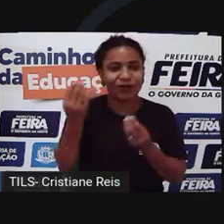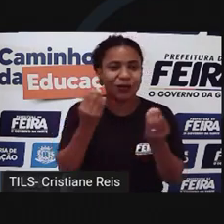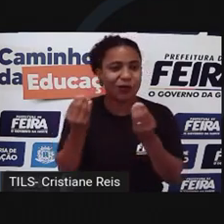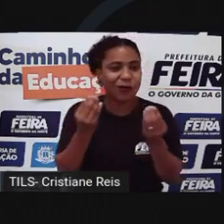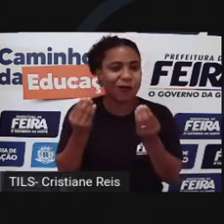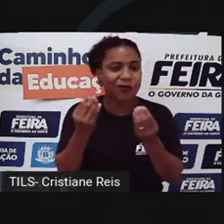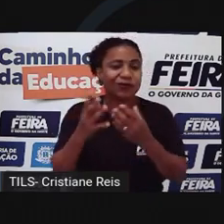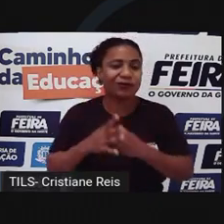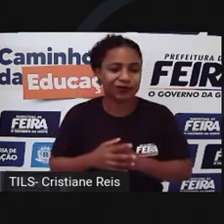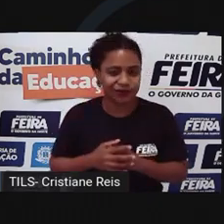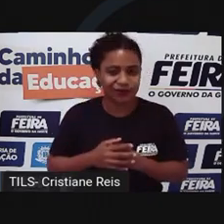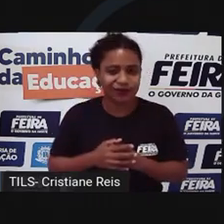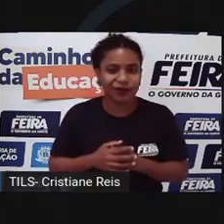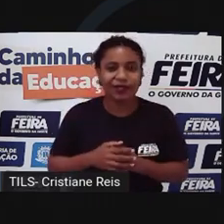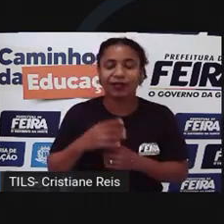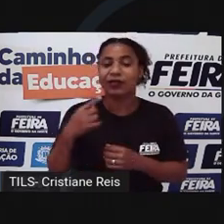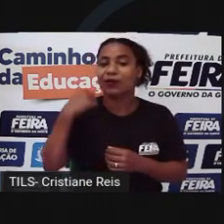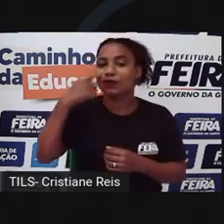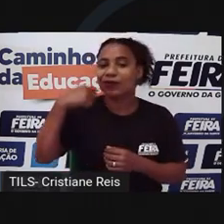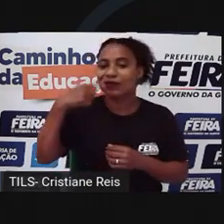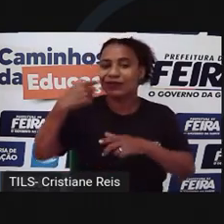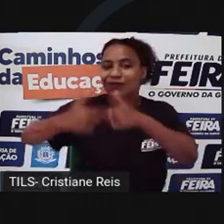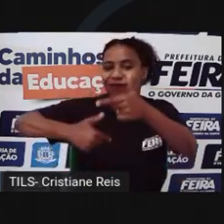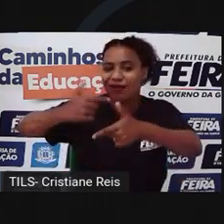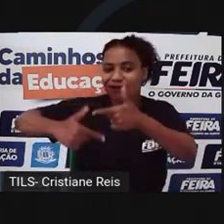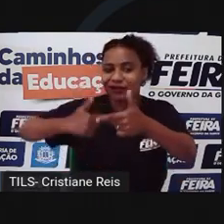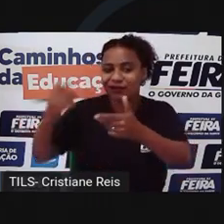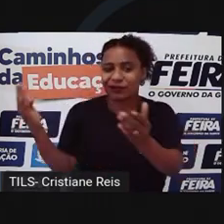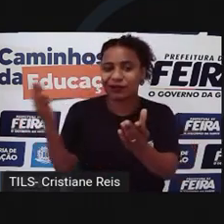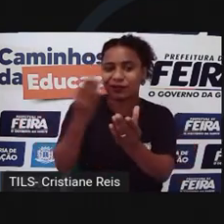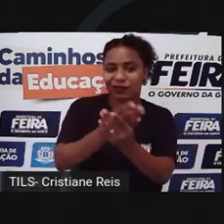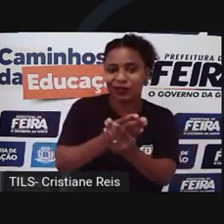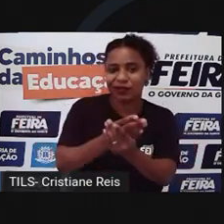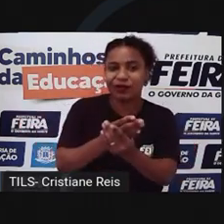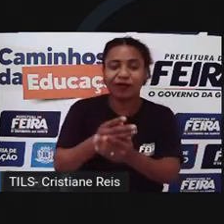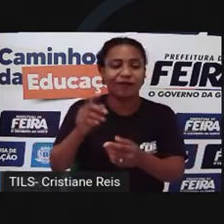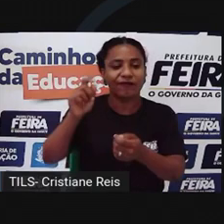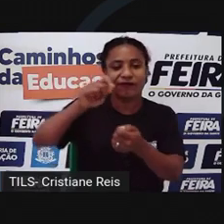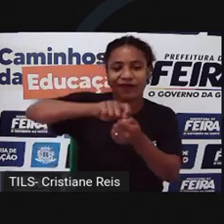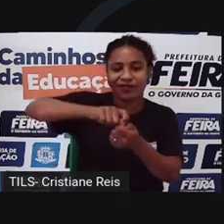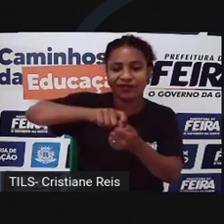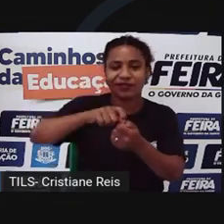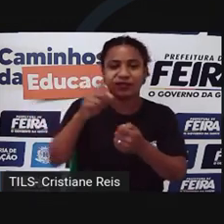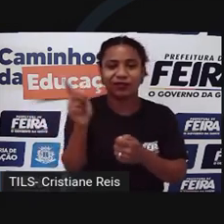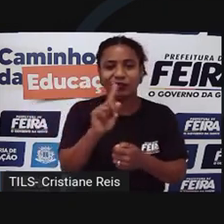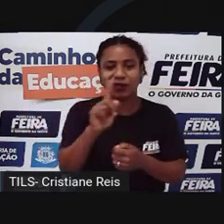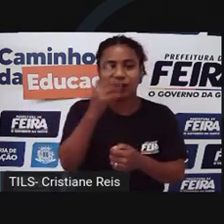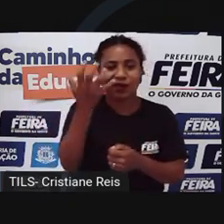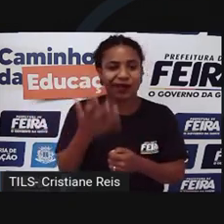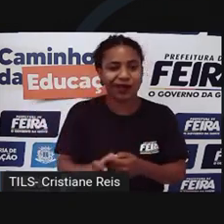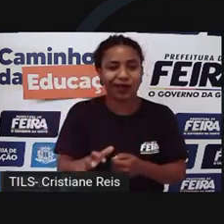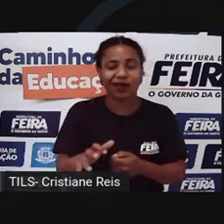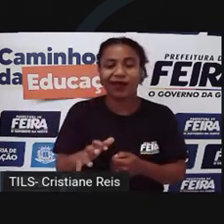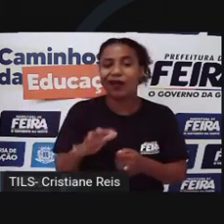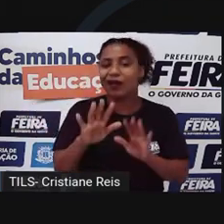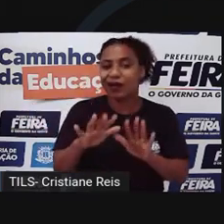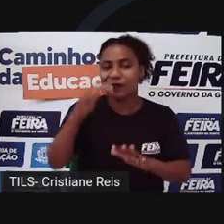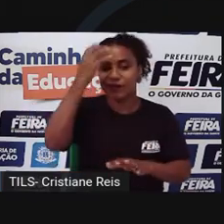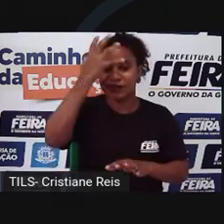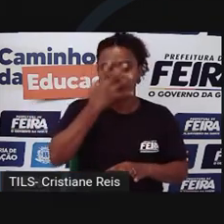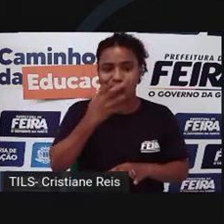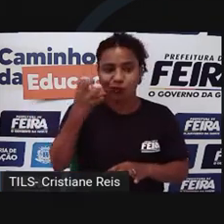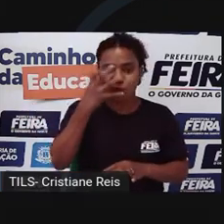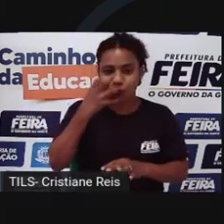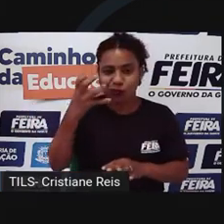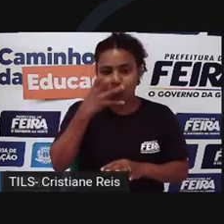que chama a ação de obrigação de não fazer, ou seja, não vincular a sua imagem